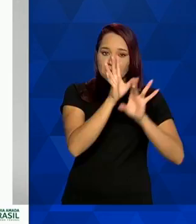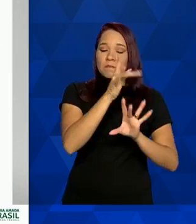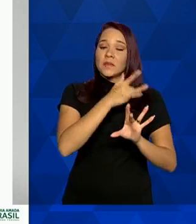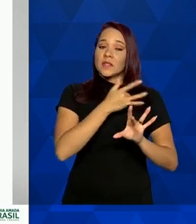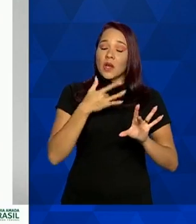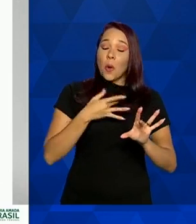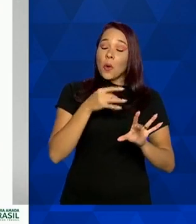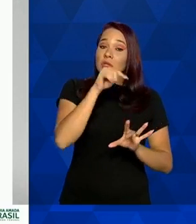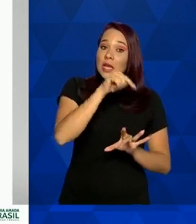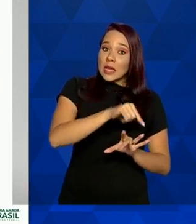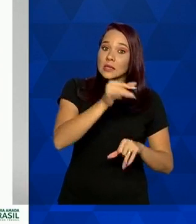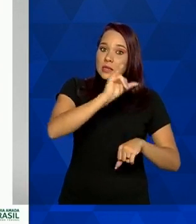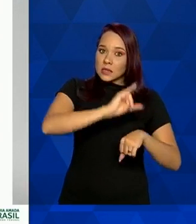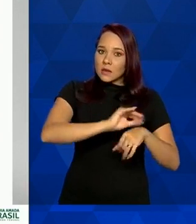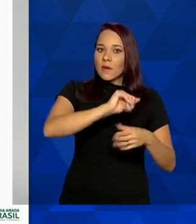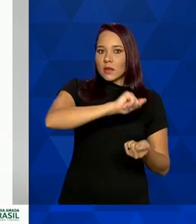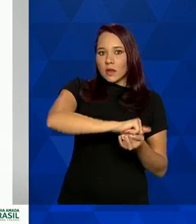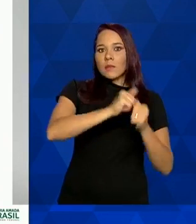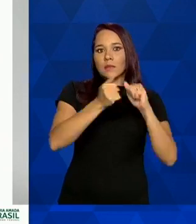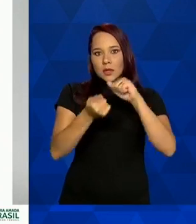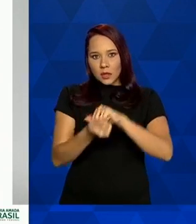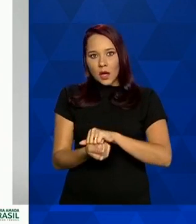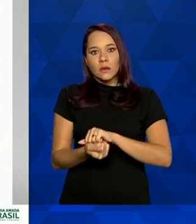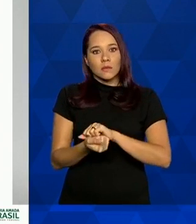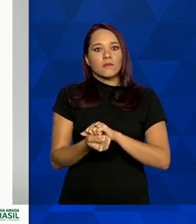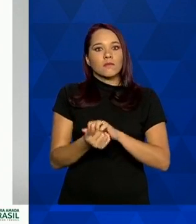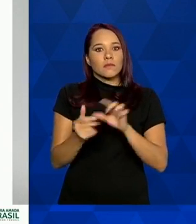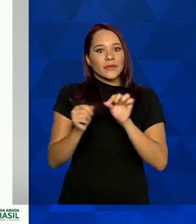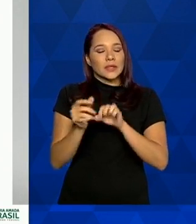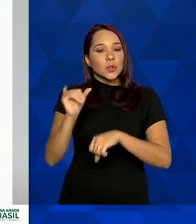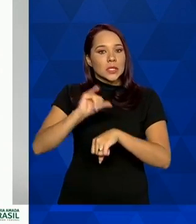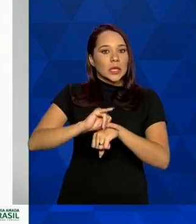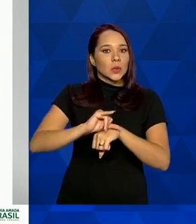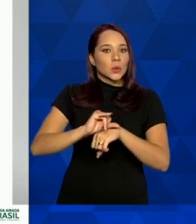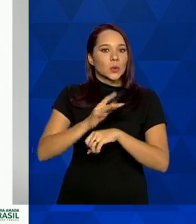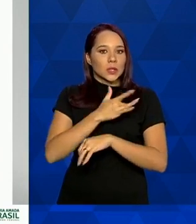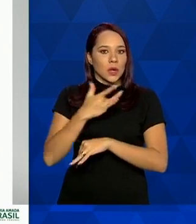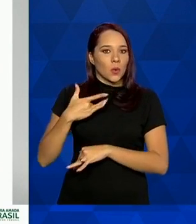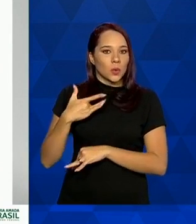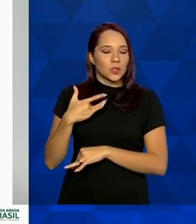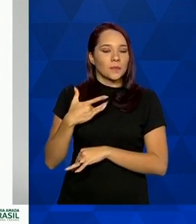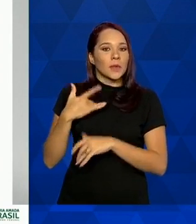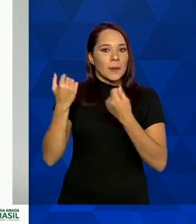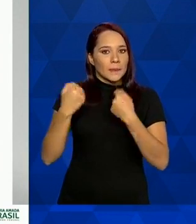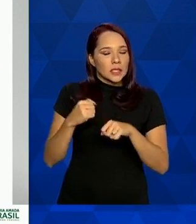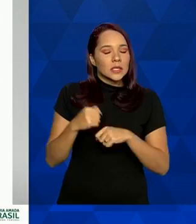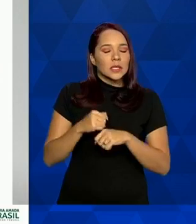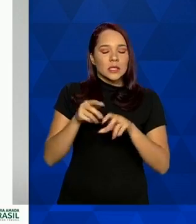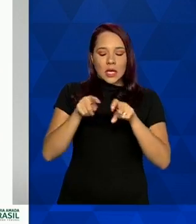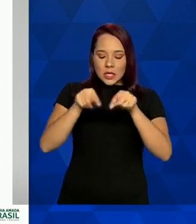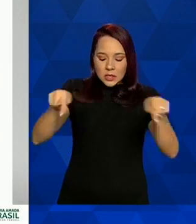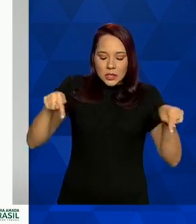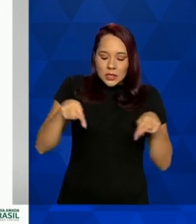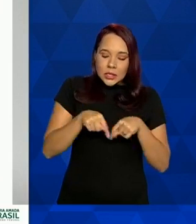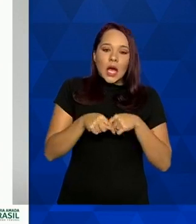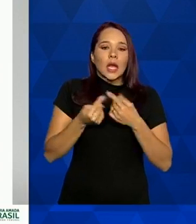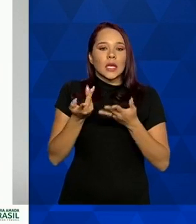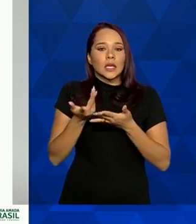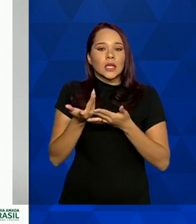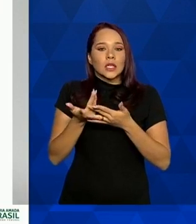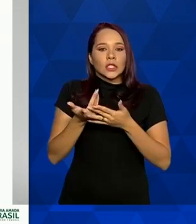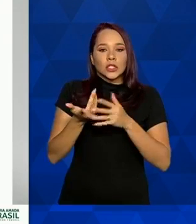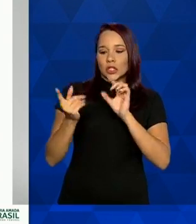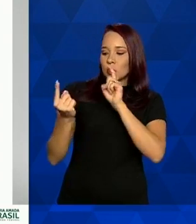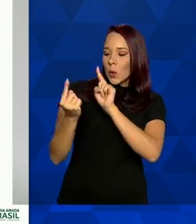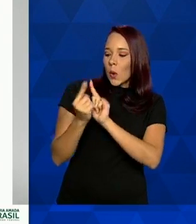vai ser adaptado para comportar esse centro. E ele precisa ter uma estrutura mínima, com consultório, sala de acolhimento, sala de